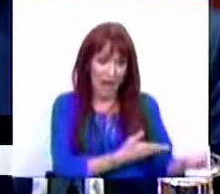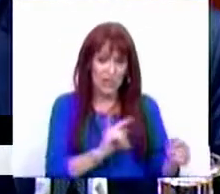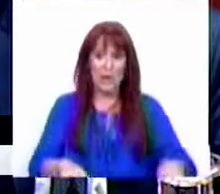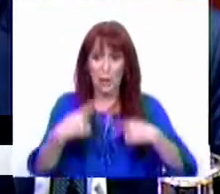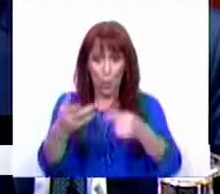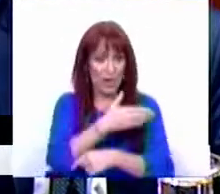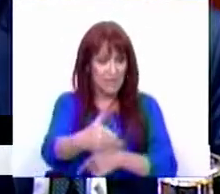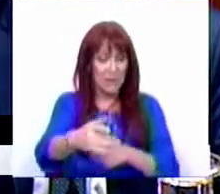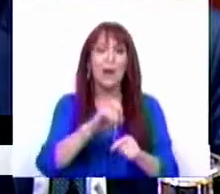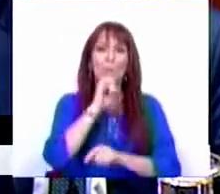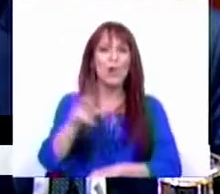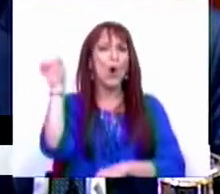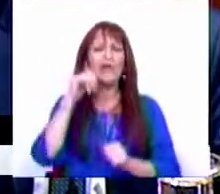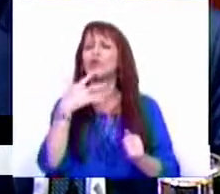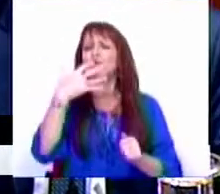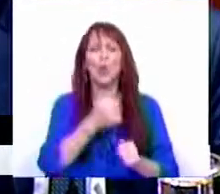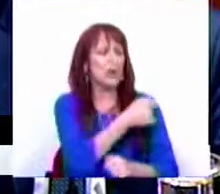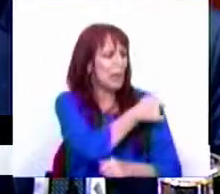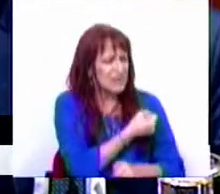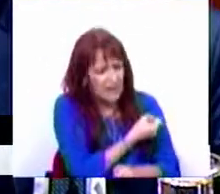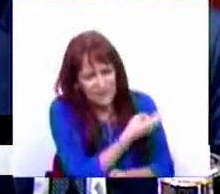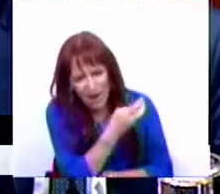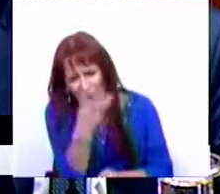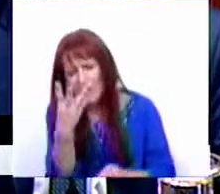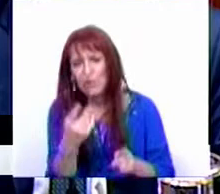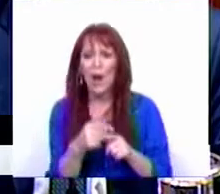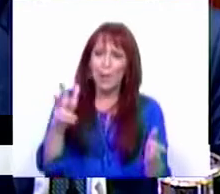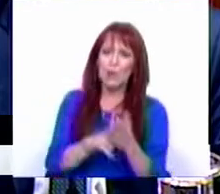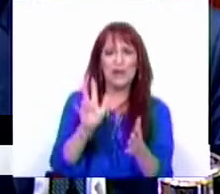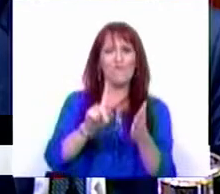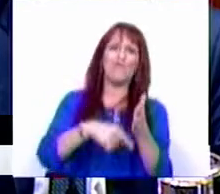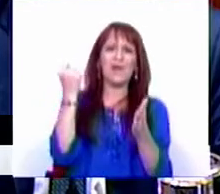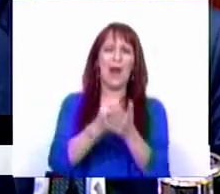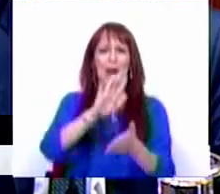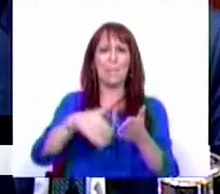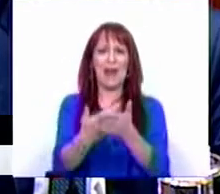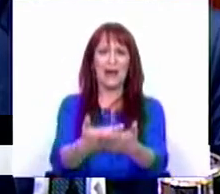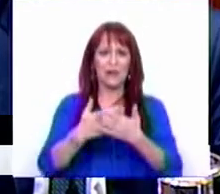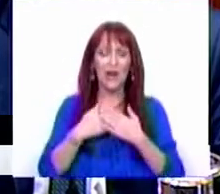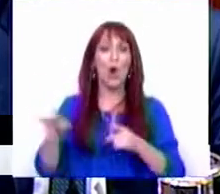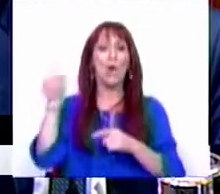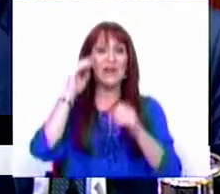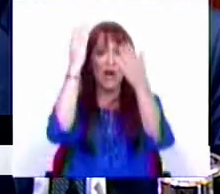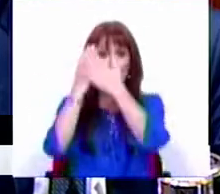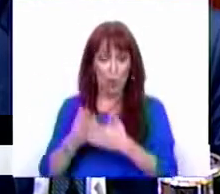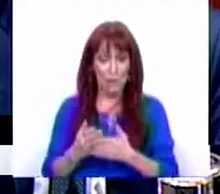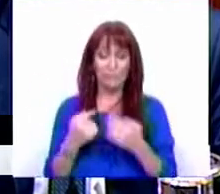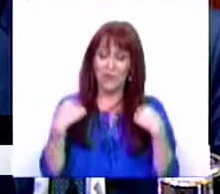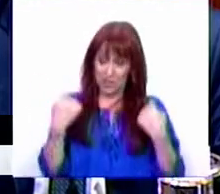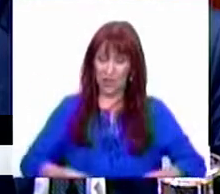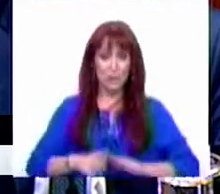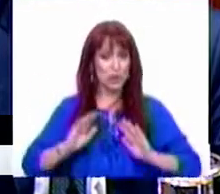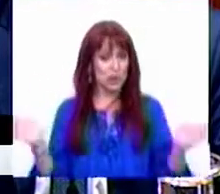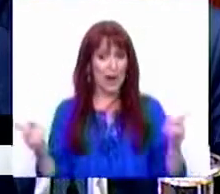próxima semana, vamos poder ouvir todos esses representantes para ter a aprovação final deste plano, depois da ouvida às escolas, tendo aqui também